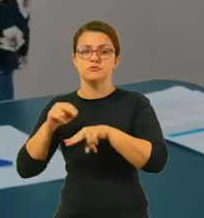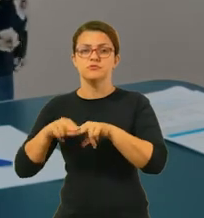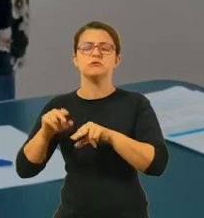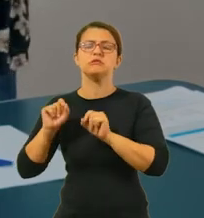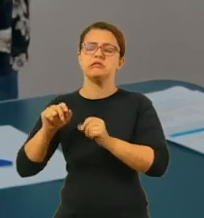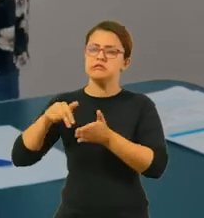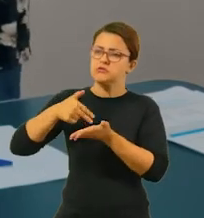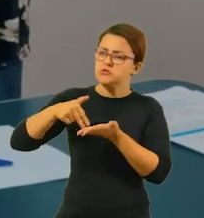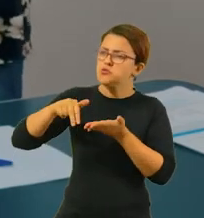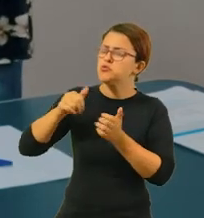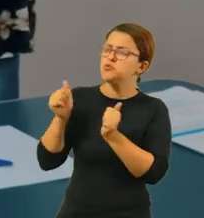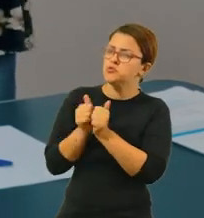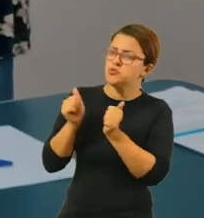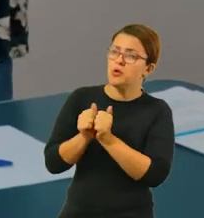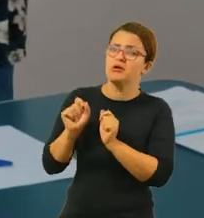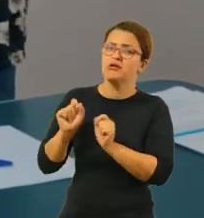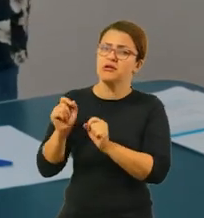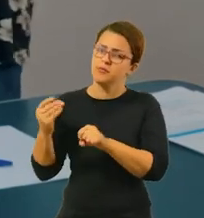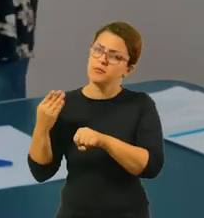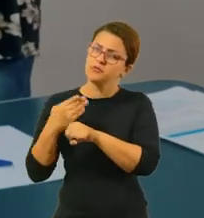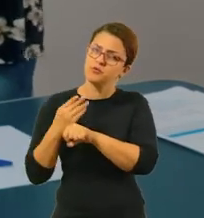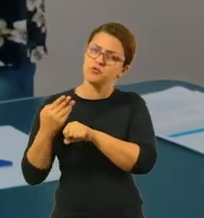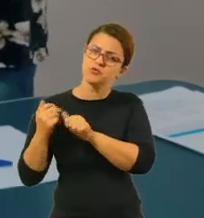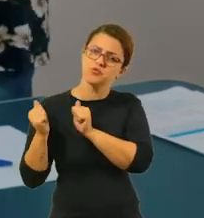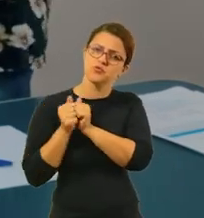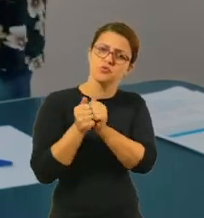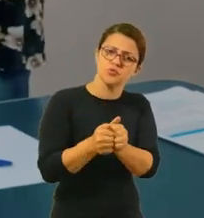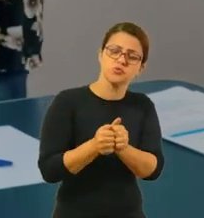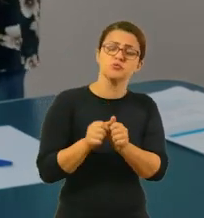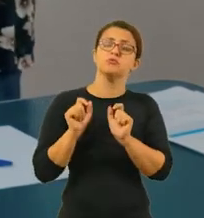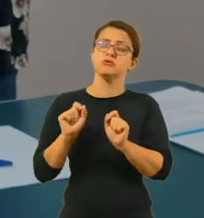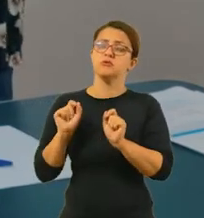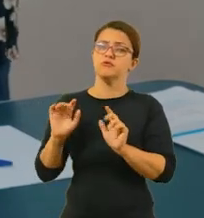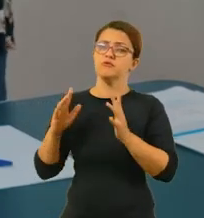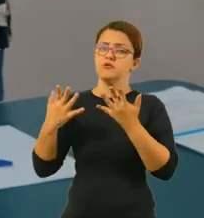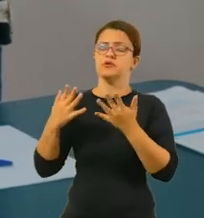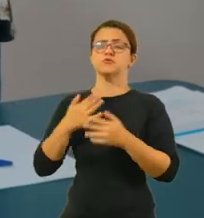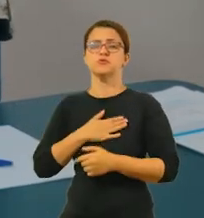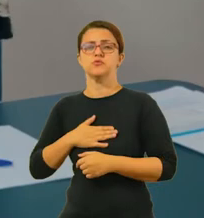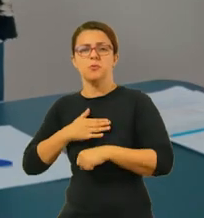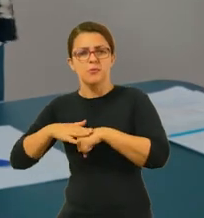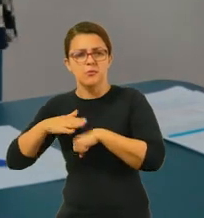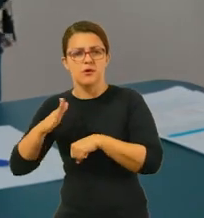com quem ela dançou, com quem ela participou da festa, o que mais gostou da festa,